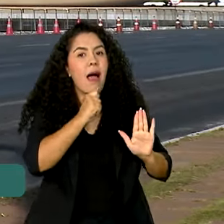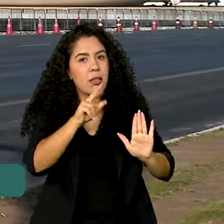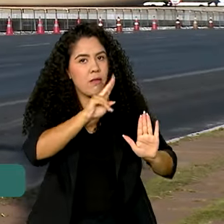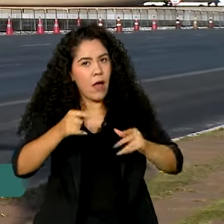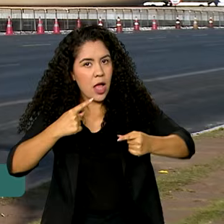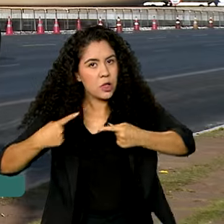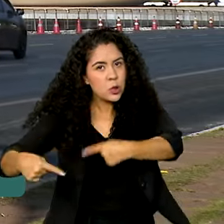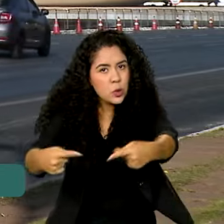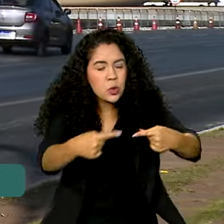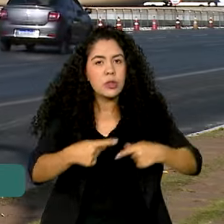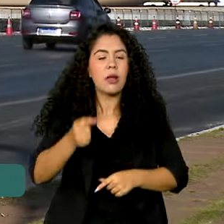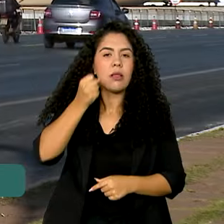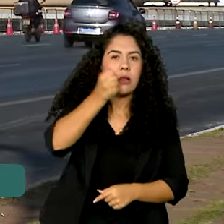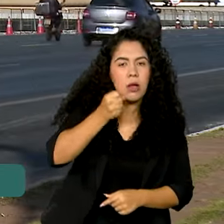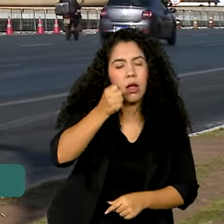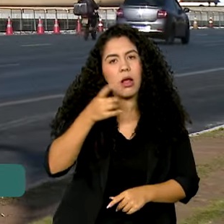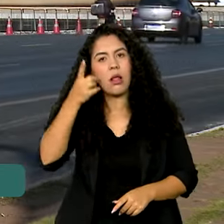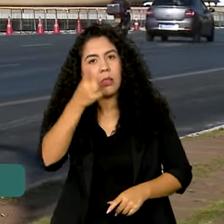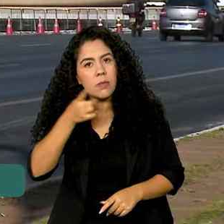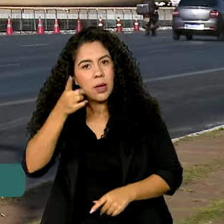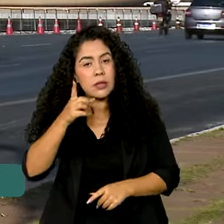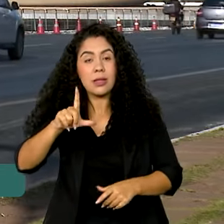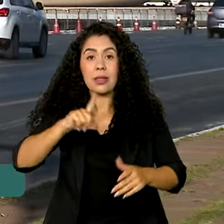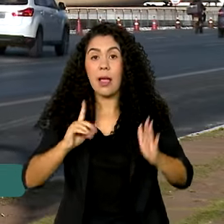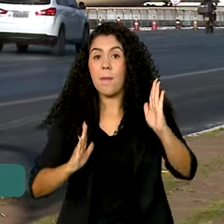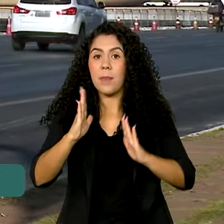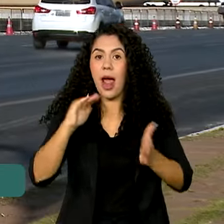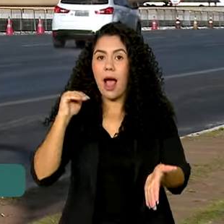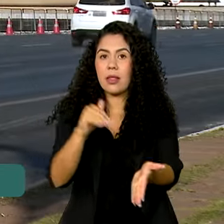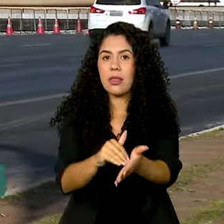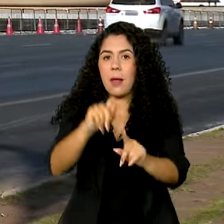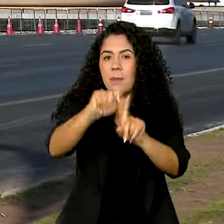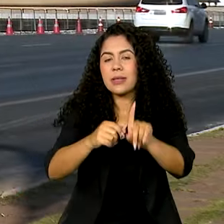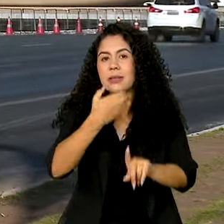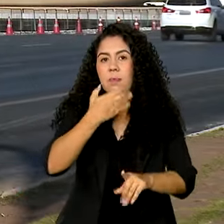deputados e senadores que têm até dezembro para aprovar o documento final.